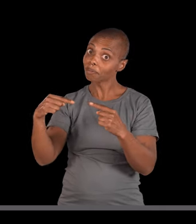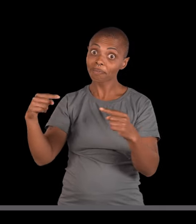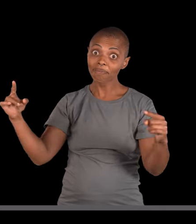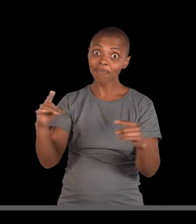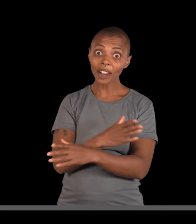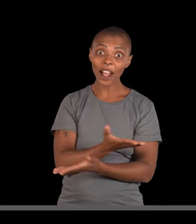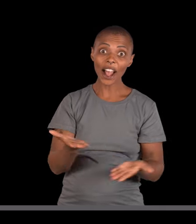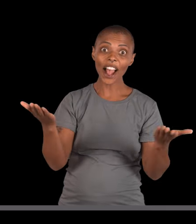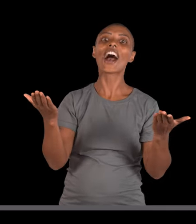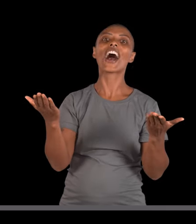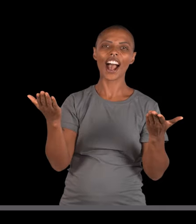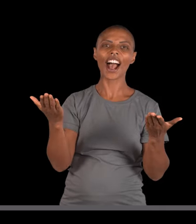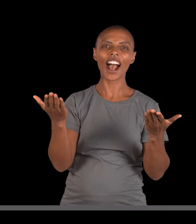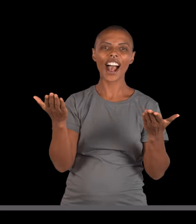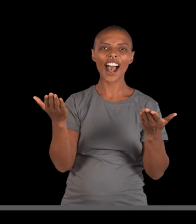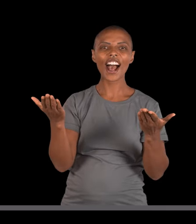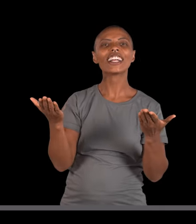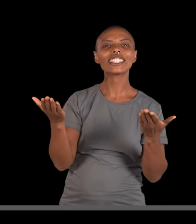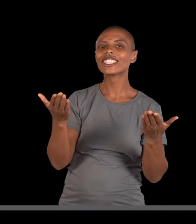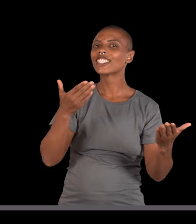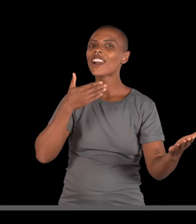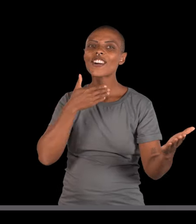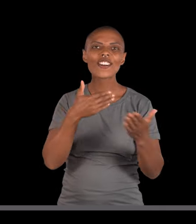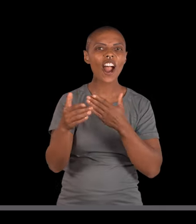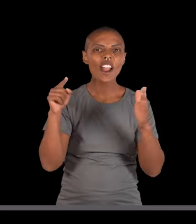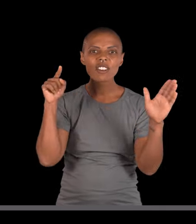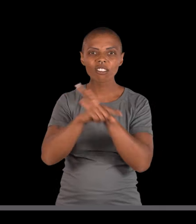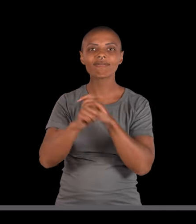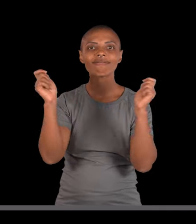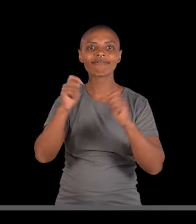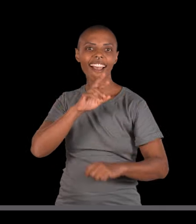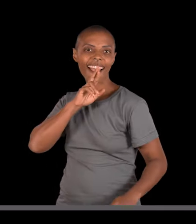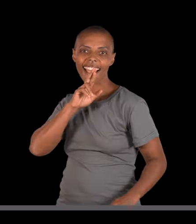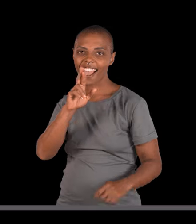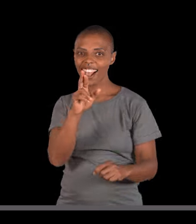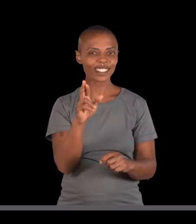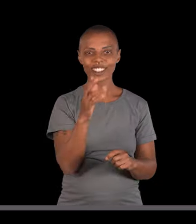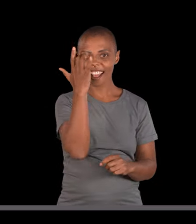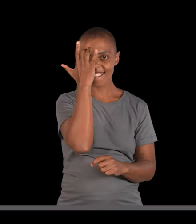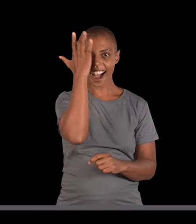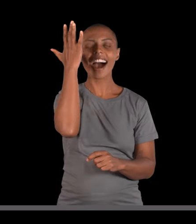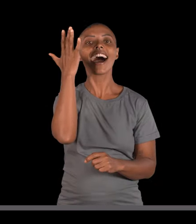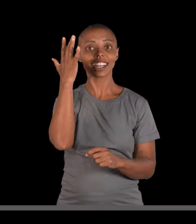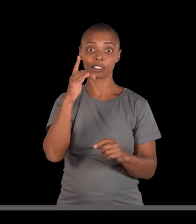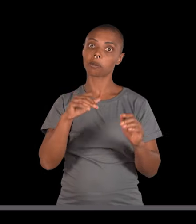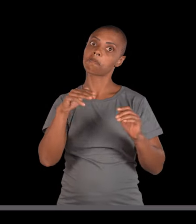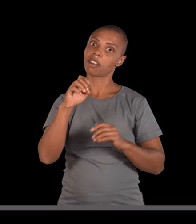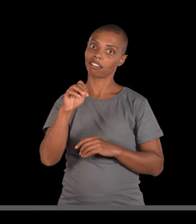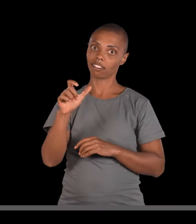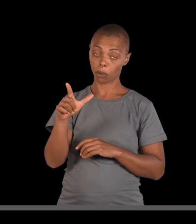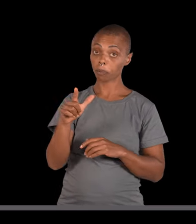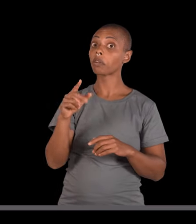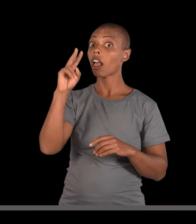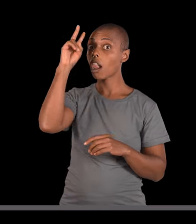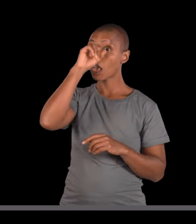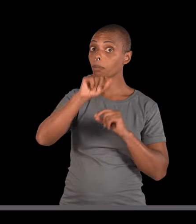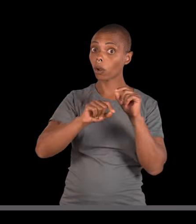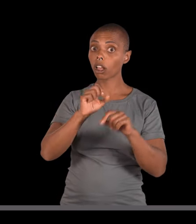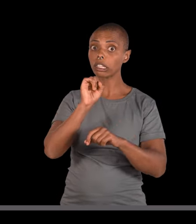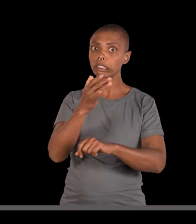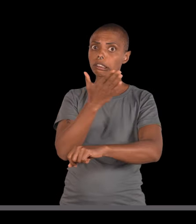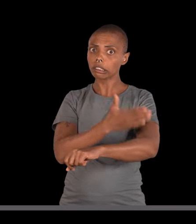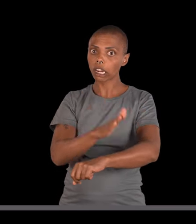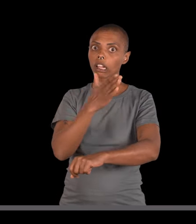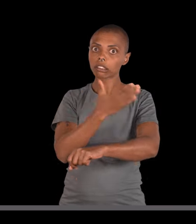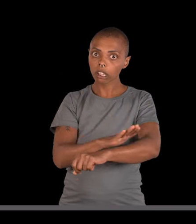pinê, faz os cruzamentos e, parã, cotovelada na cara de qualquer questão que envolva a primeira lei